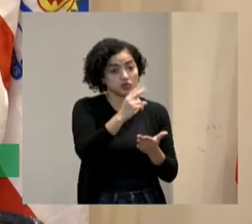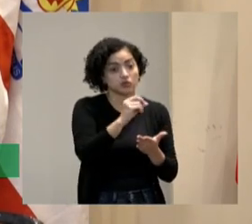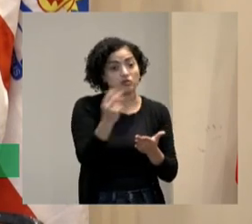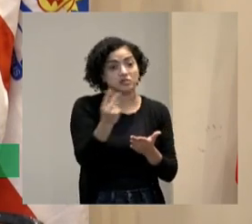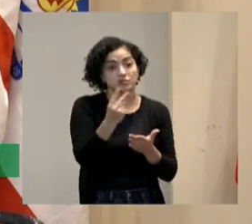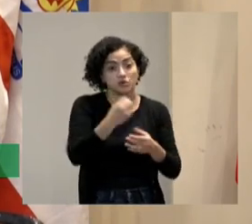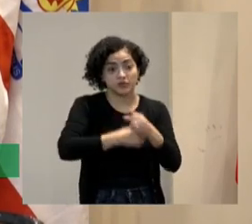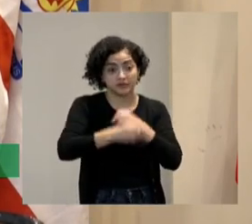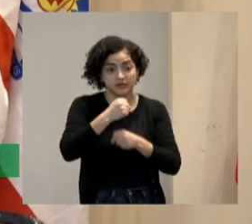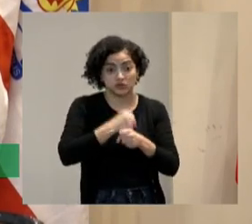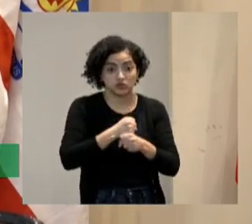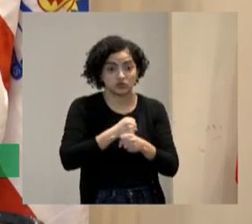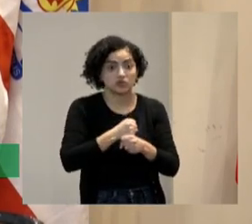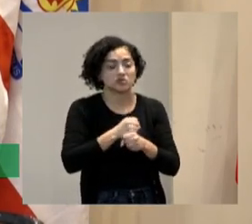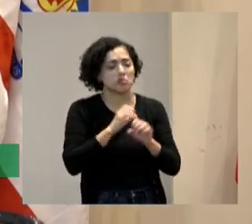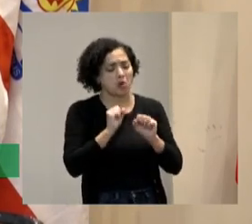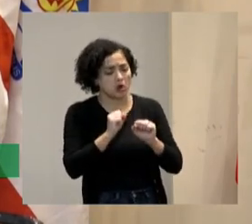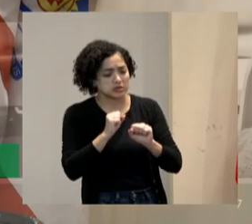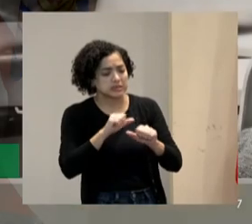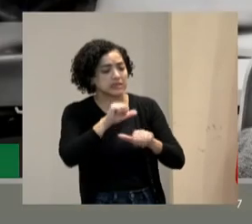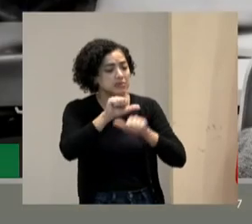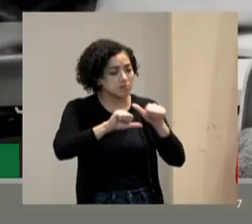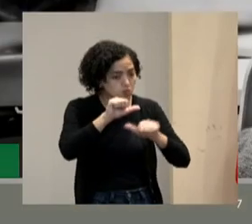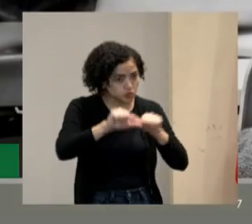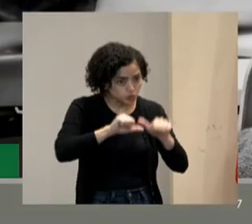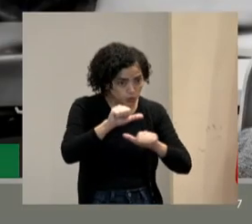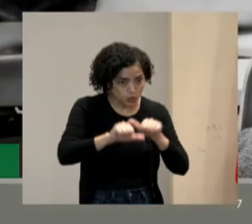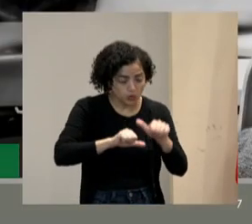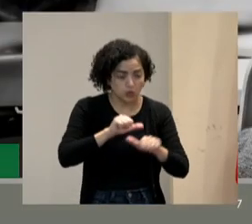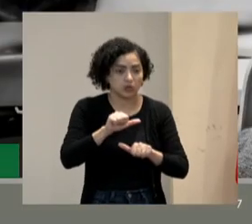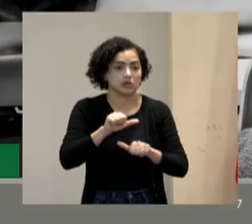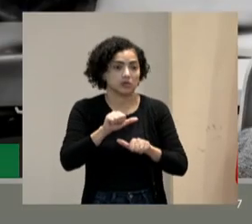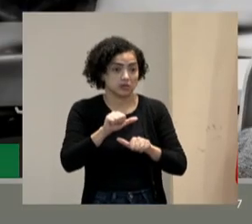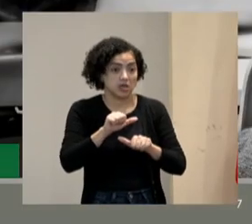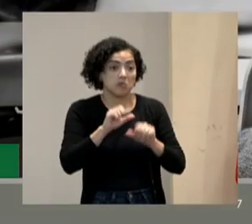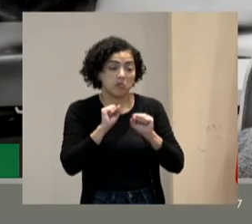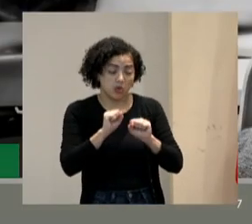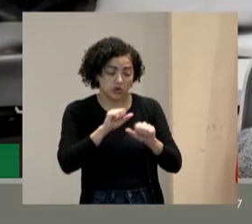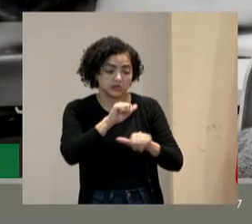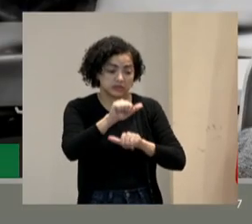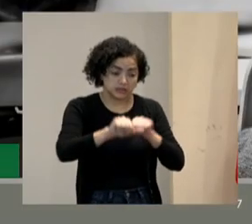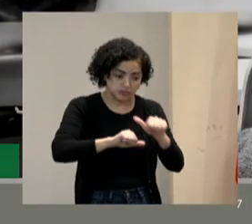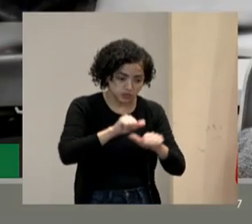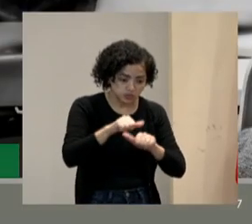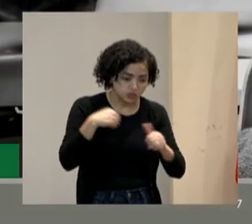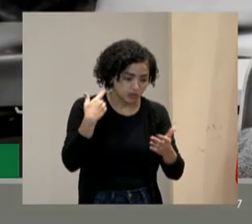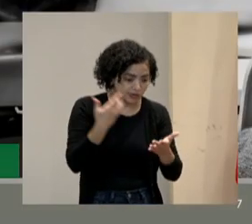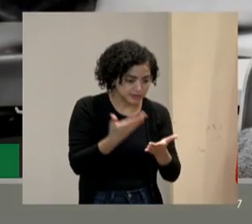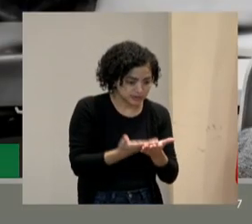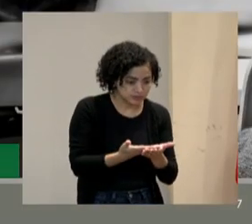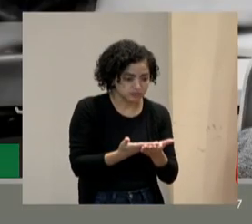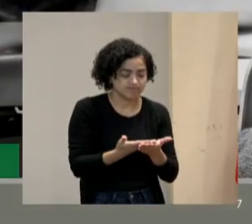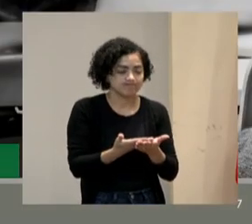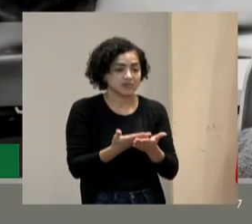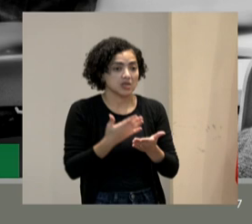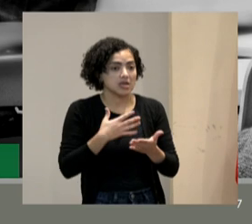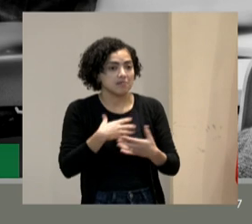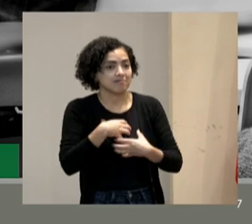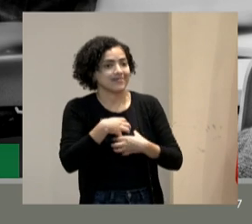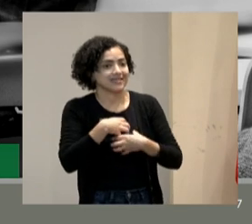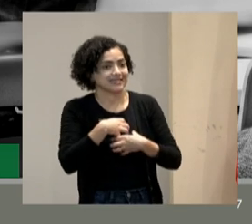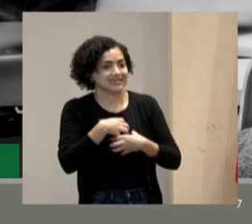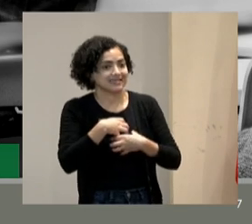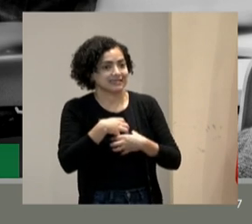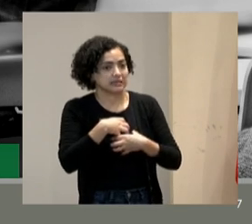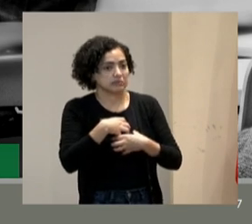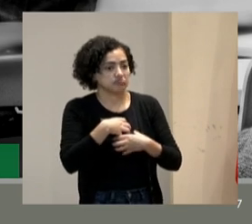Queria deixar claro. Pode ser que mudou muito. Tanto os primeiros números quanto agora. Pode ser que mudou. Mas eu não senti mudar ainda